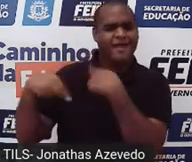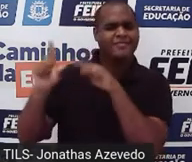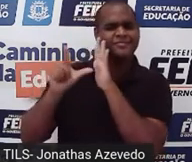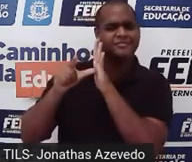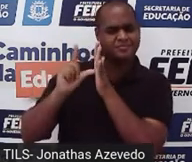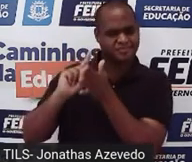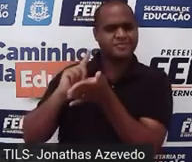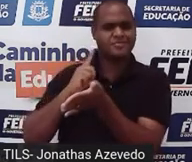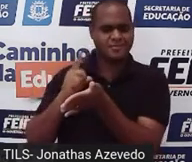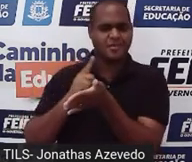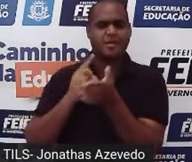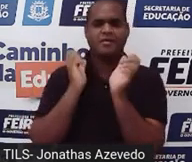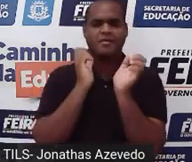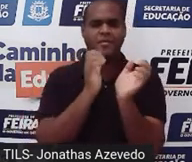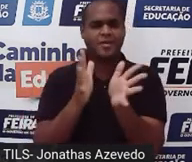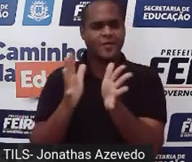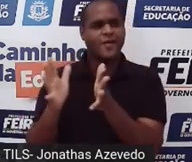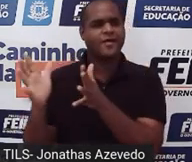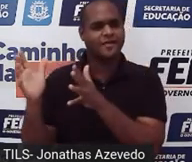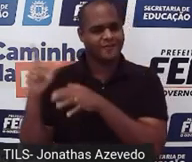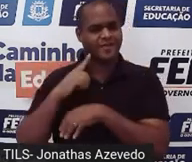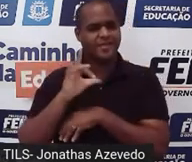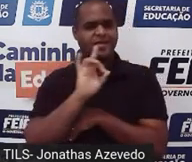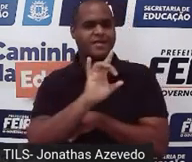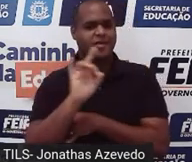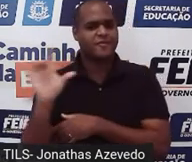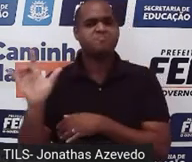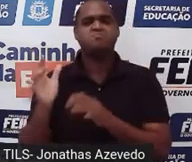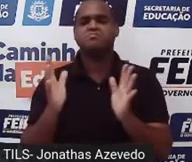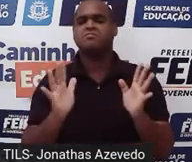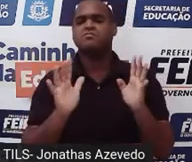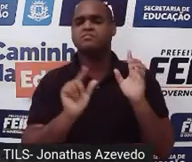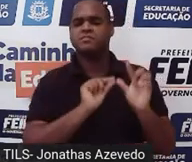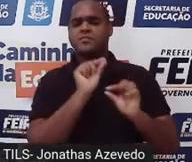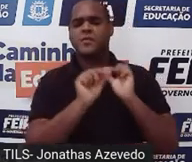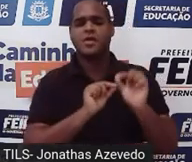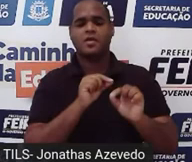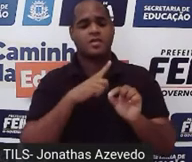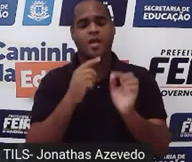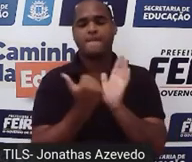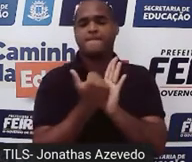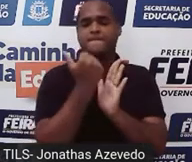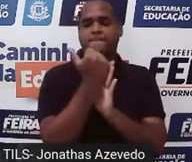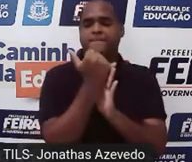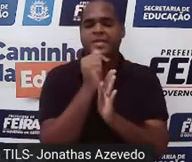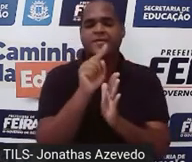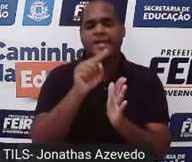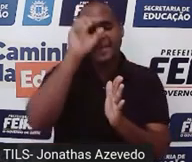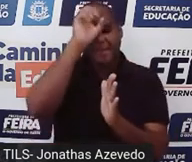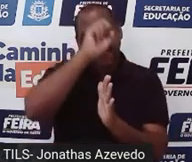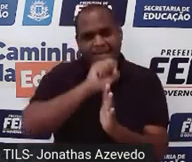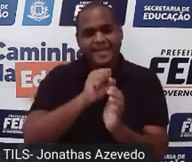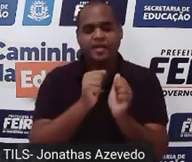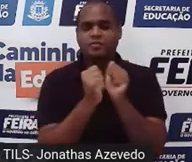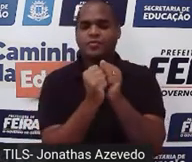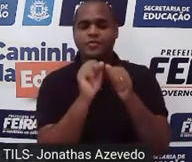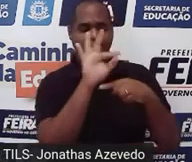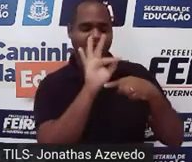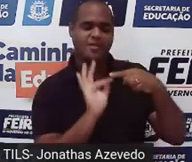alguma de nossas aulas, certo? E o que é que tem mais pra gente aprender sobre frações,